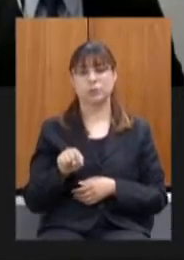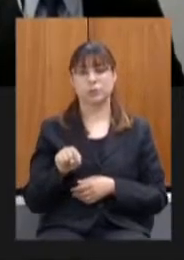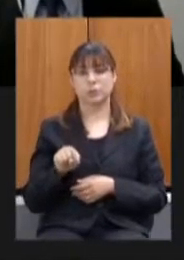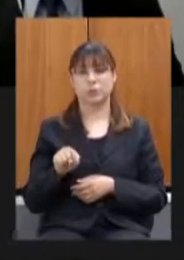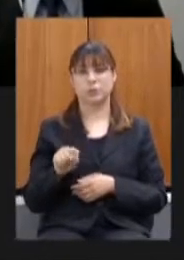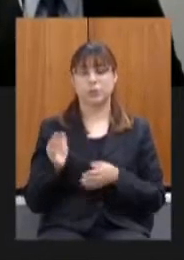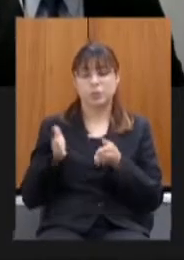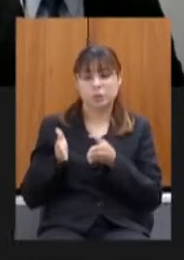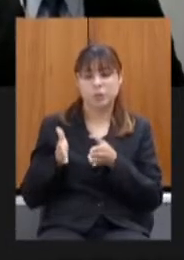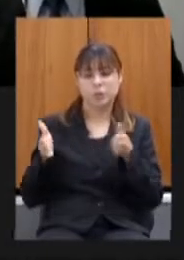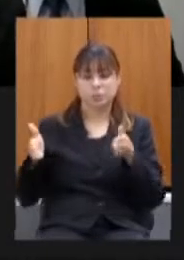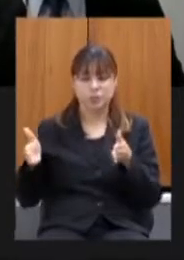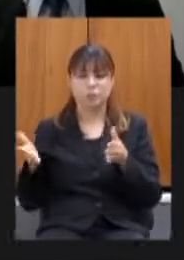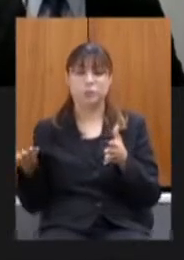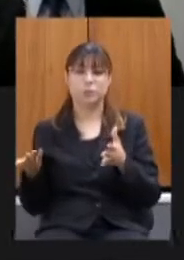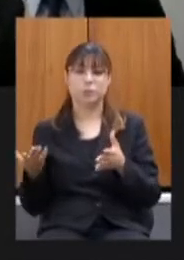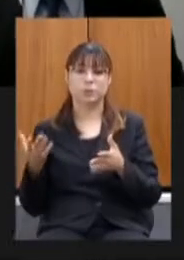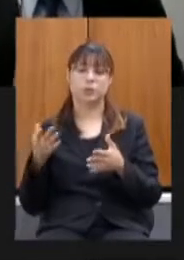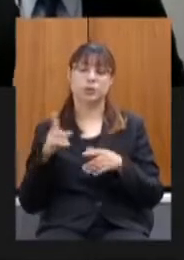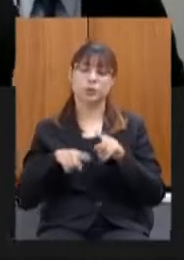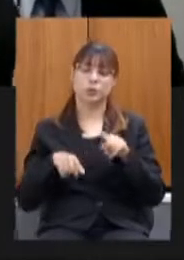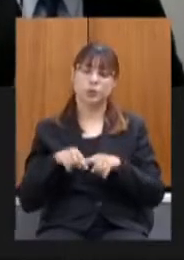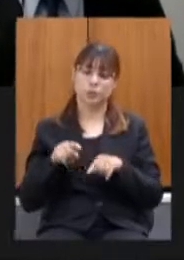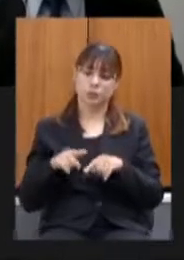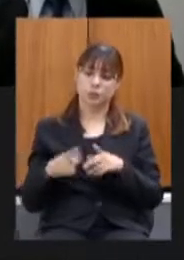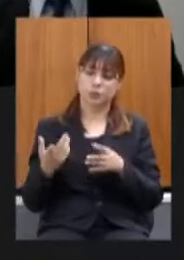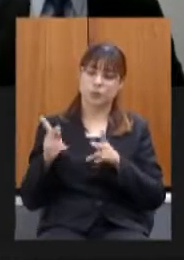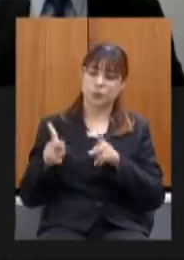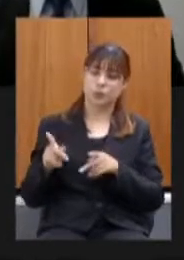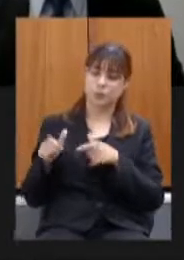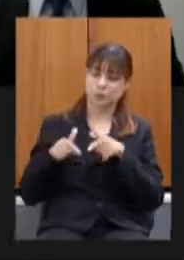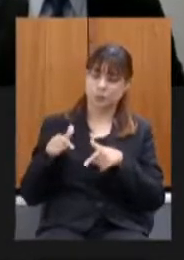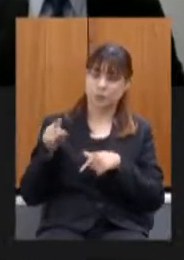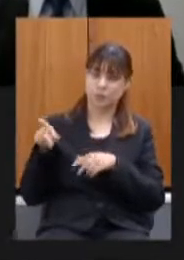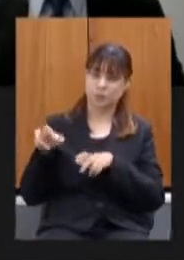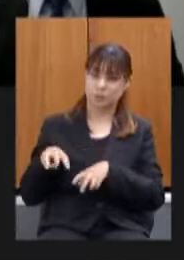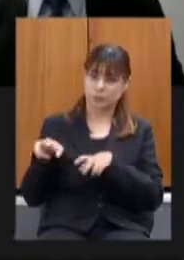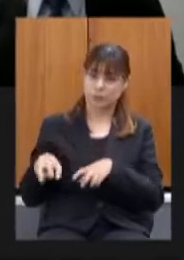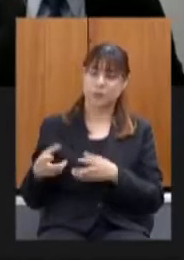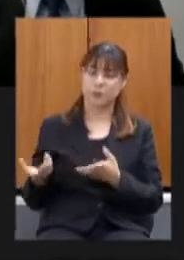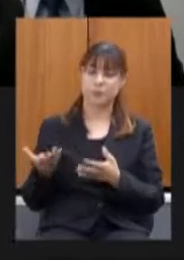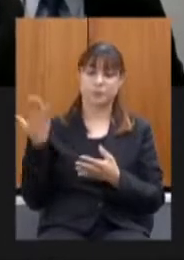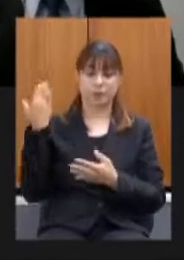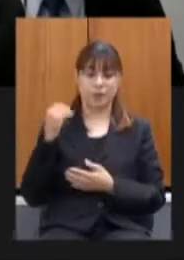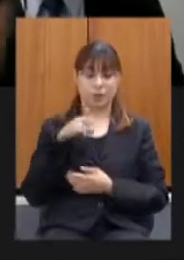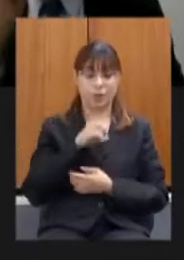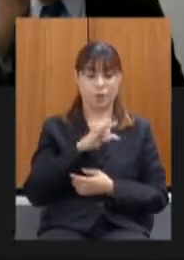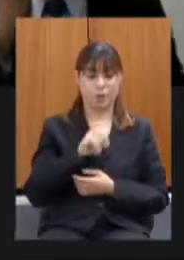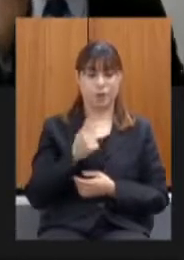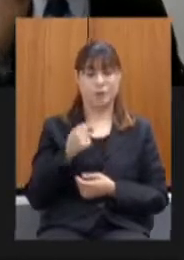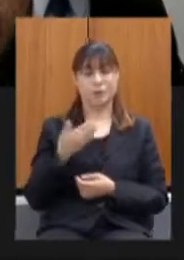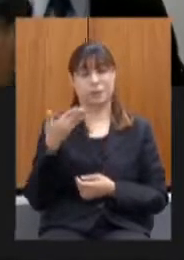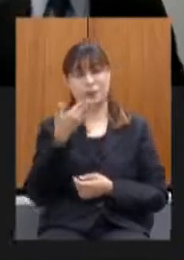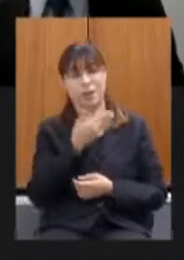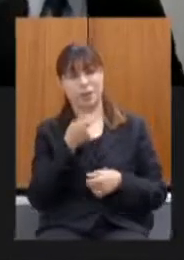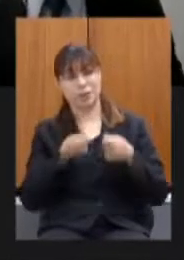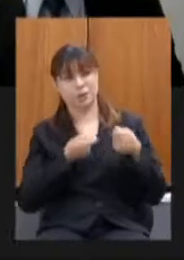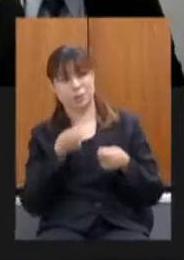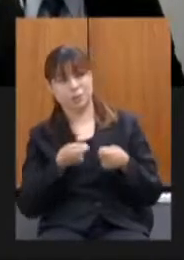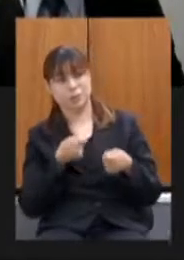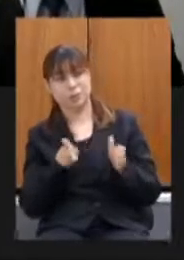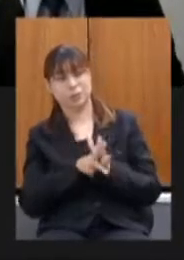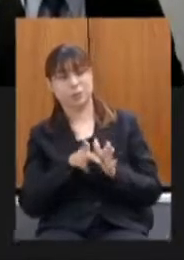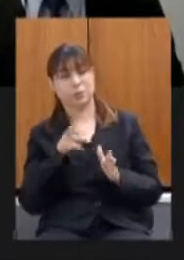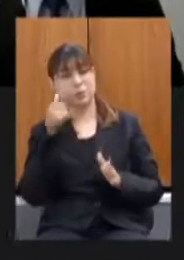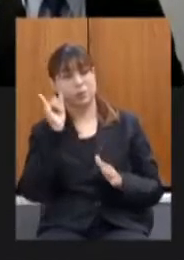e micro produtores rurais que foram beneficiados antes a nota fiscal ele tinha que ir numa administração fazendária para fazer a emissão